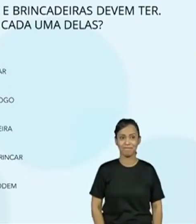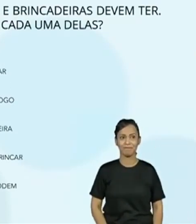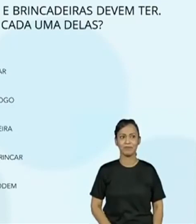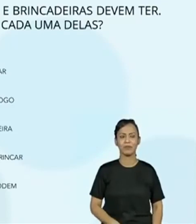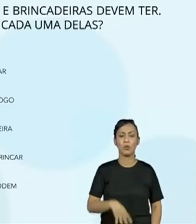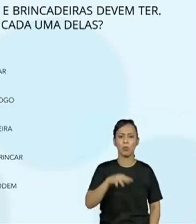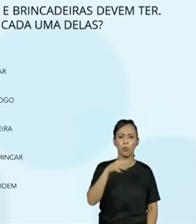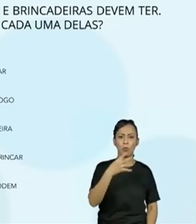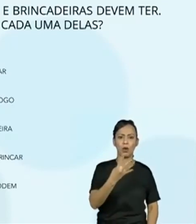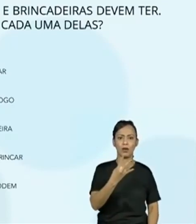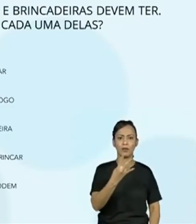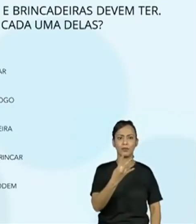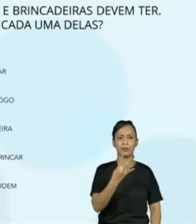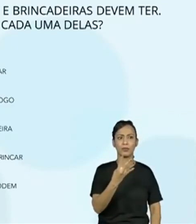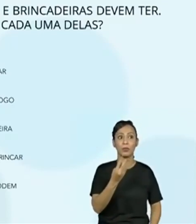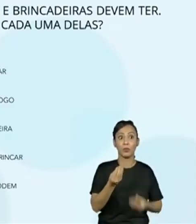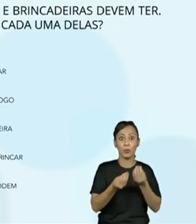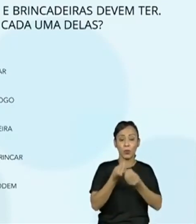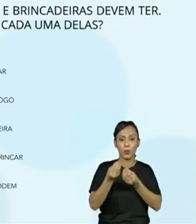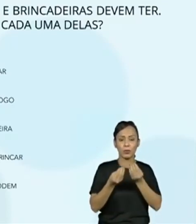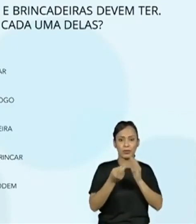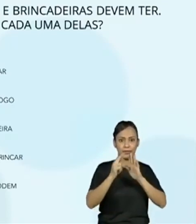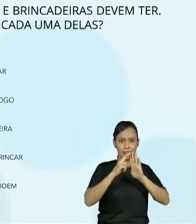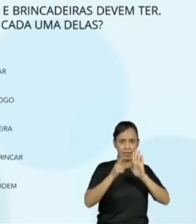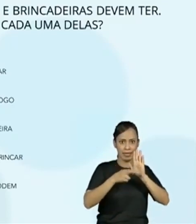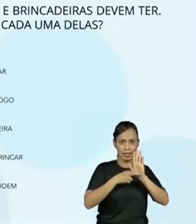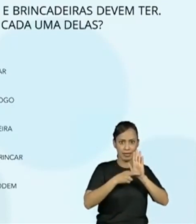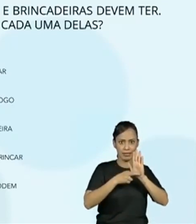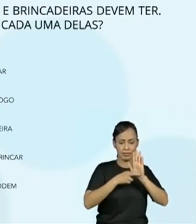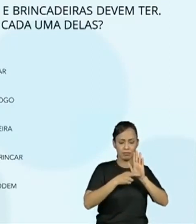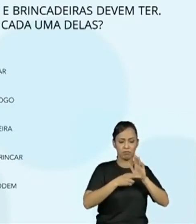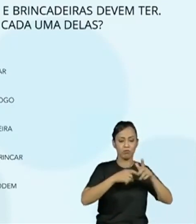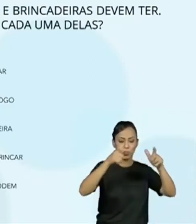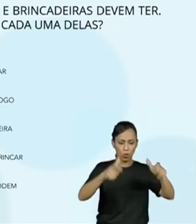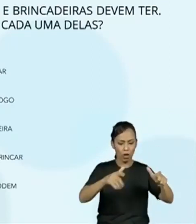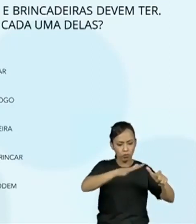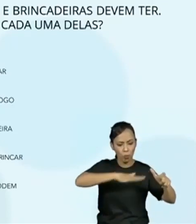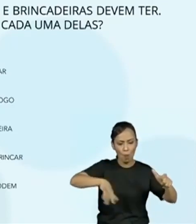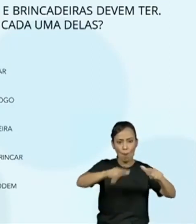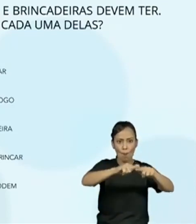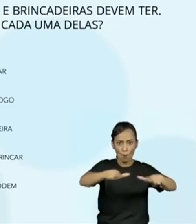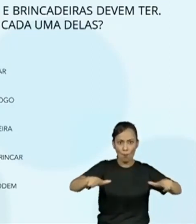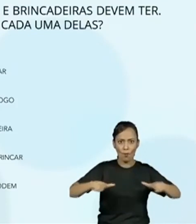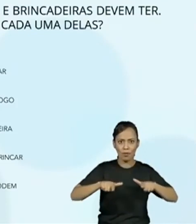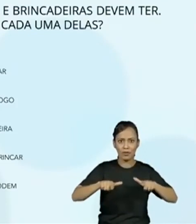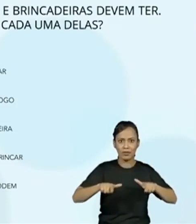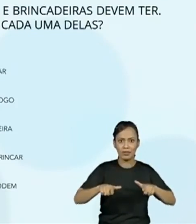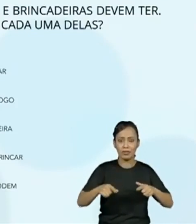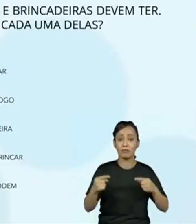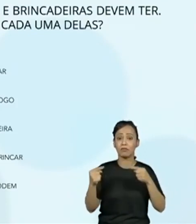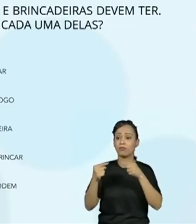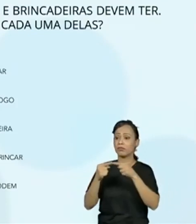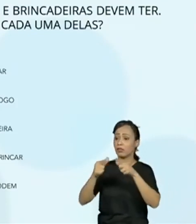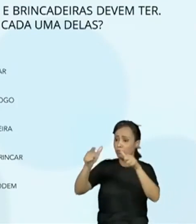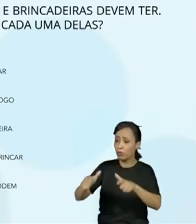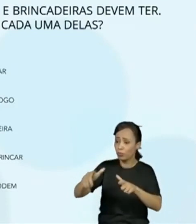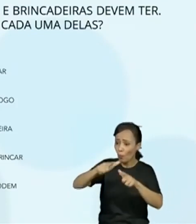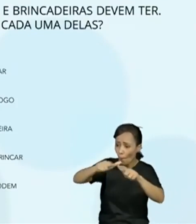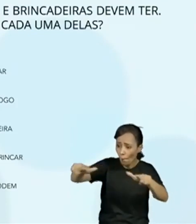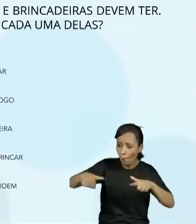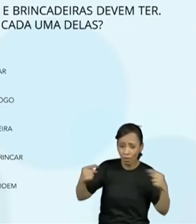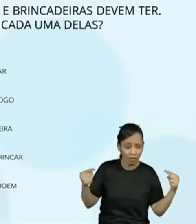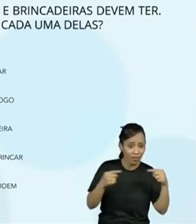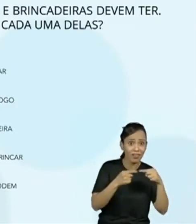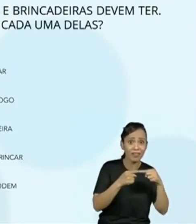A parte lá do texto, regras de brincadeira, está escrito local. Indica onde brincar ou jogar? Ah, essa foi